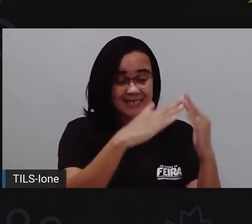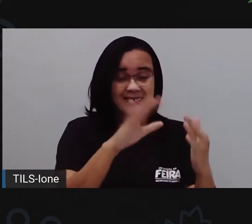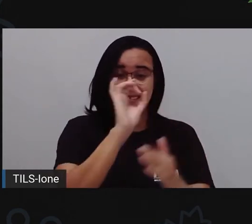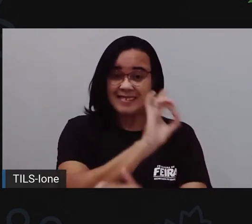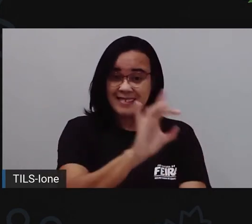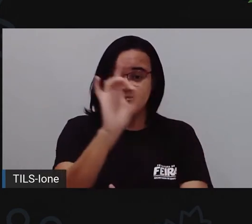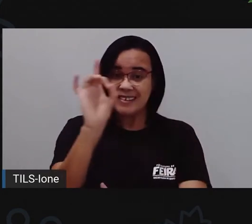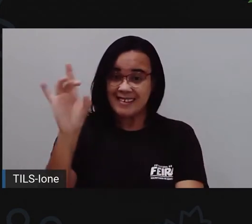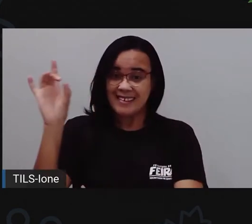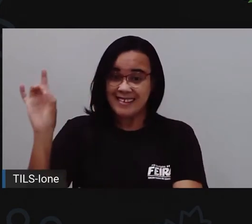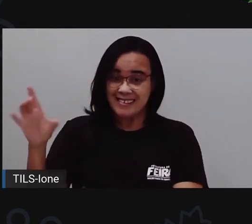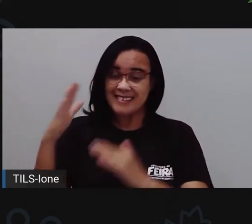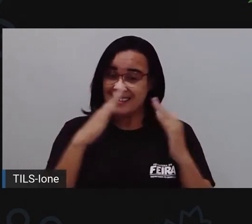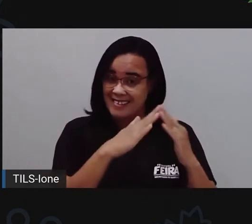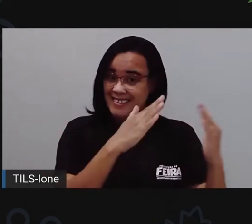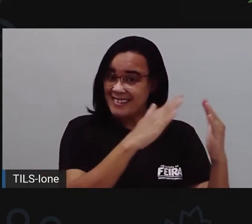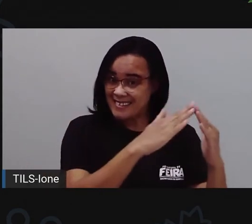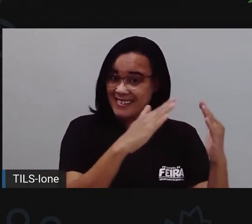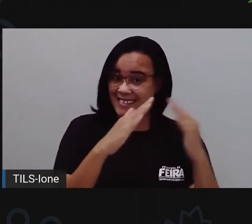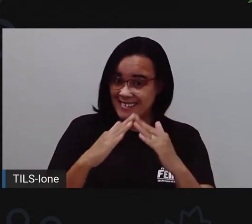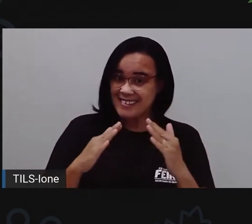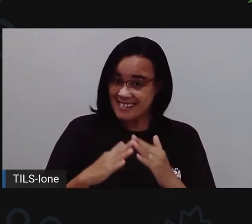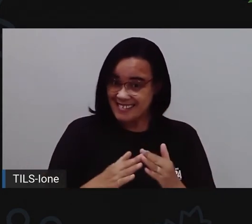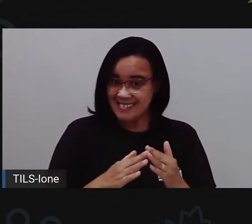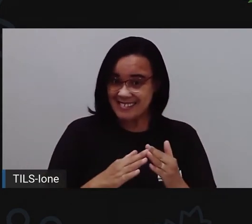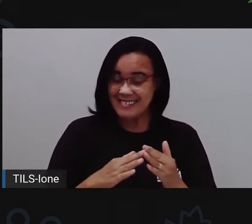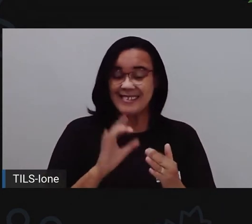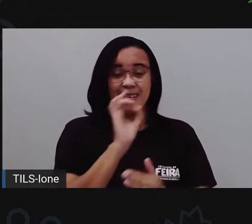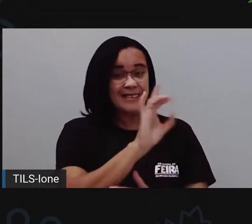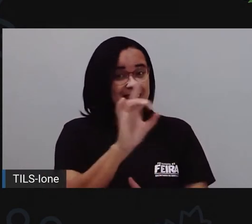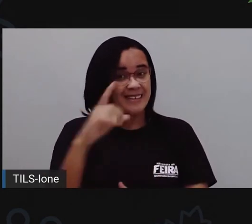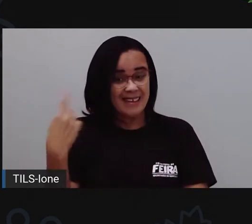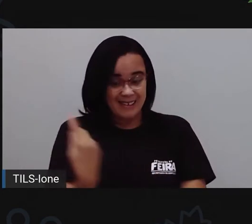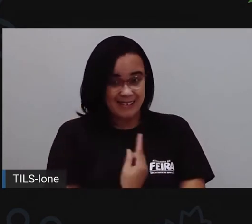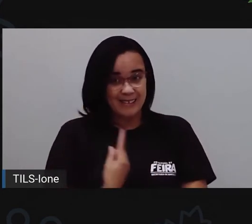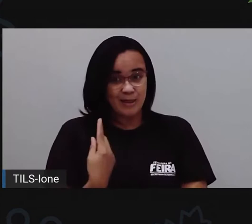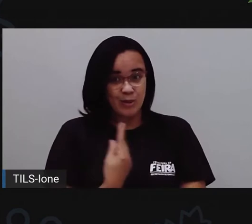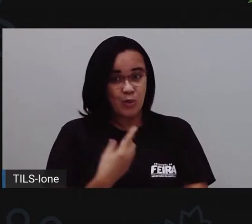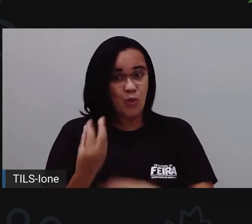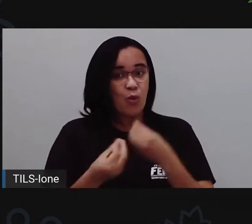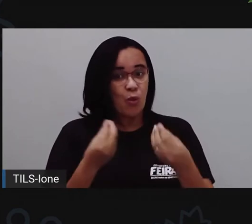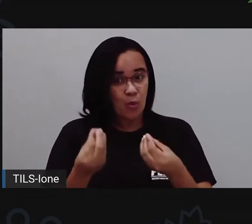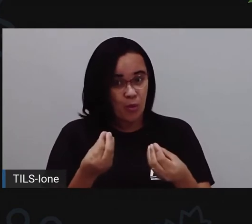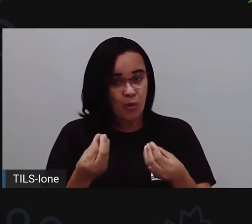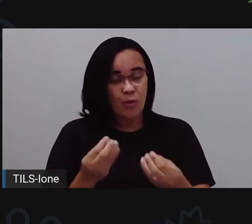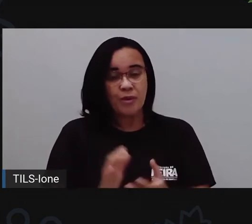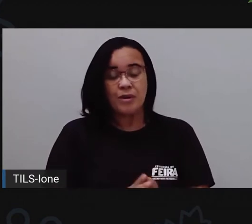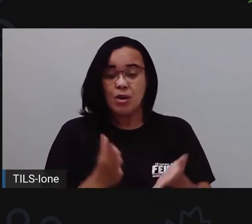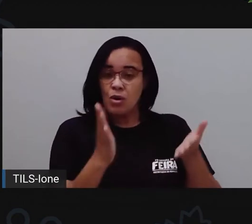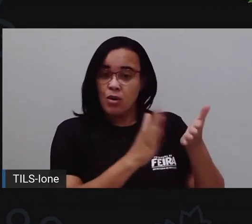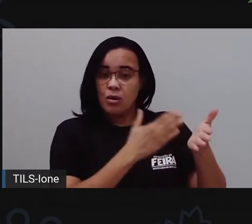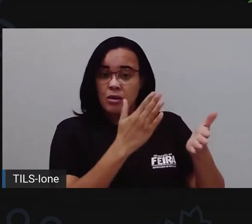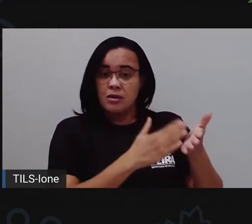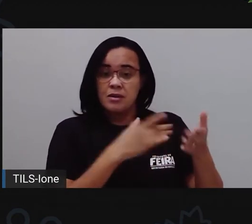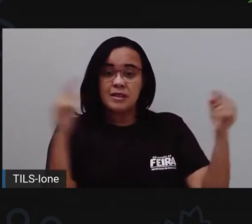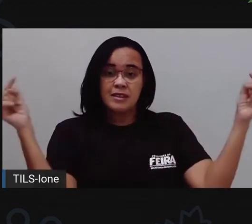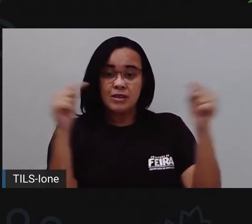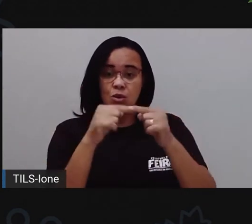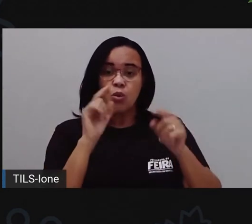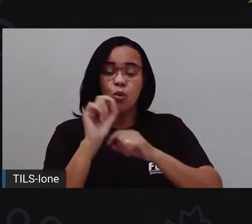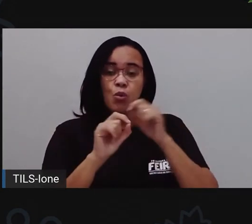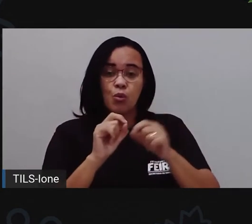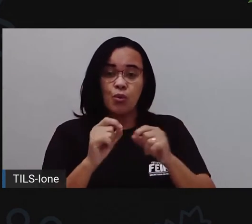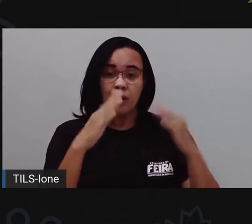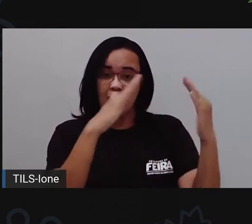um, né? A gente vai falar sobre isso. A moradia dos animais, né? Então, no livro, ela vem falando, trazendo vários